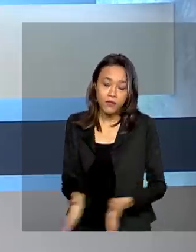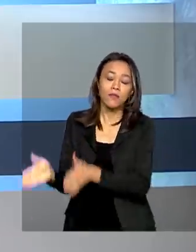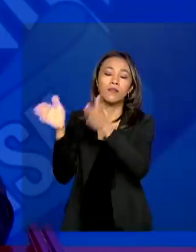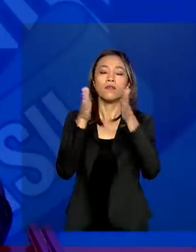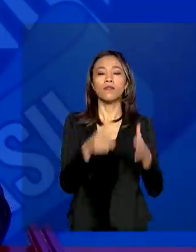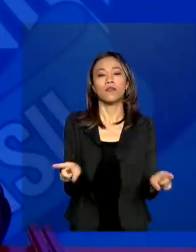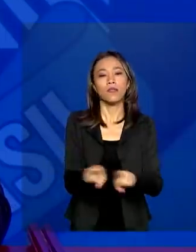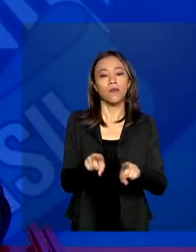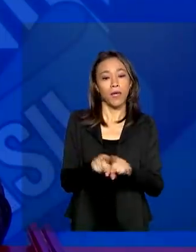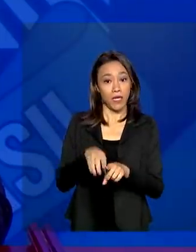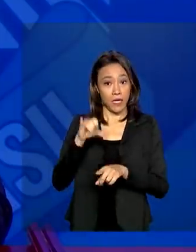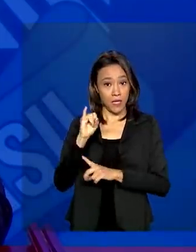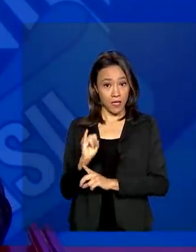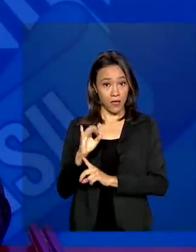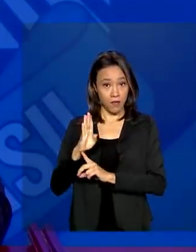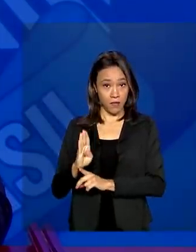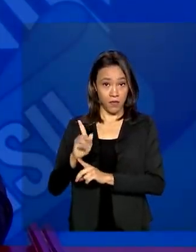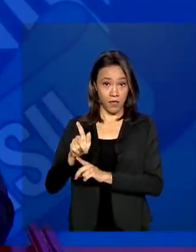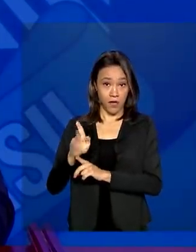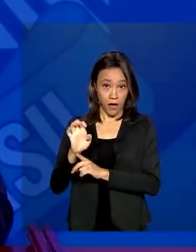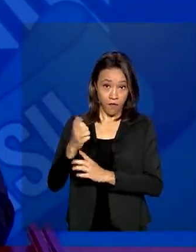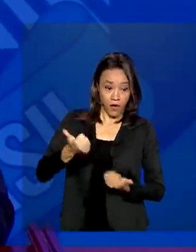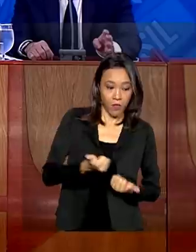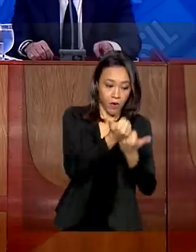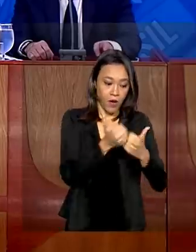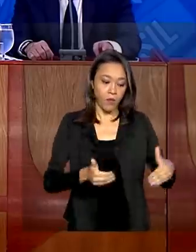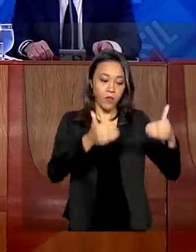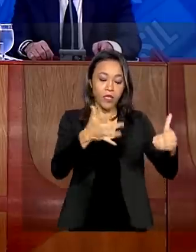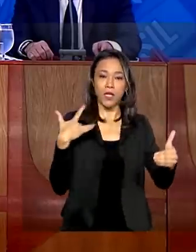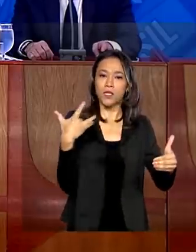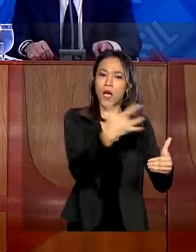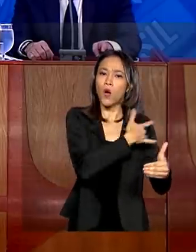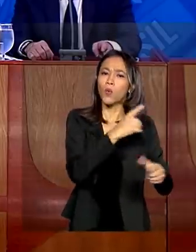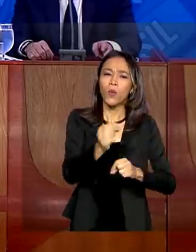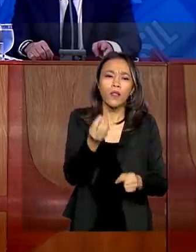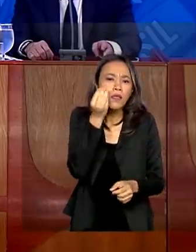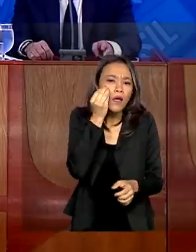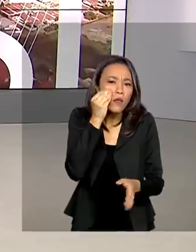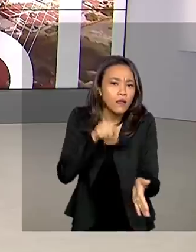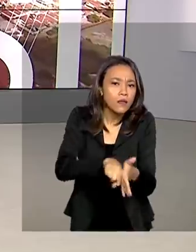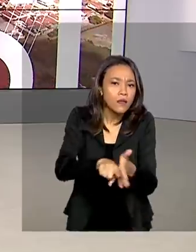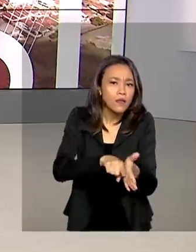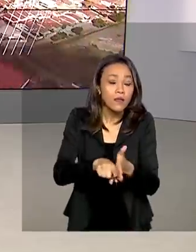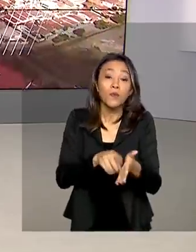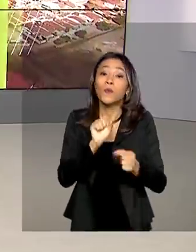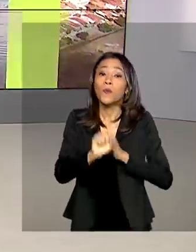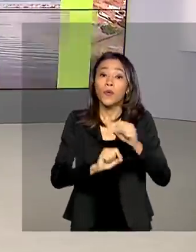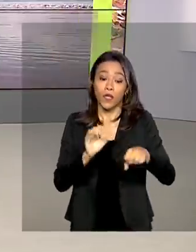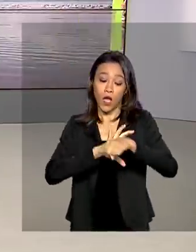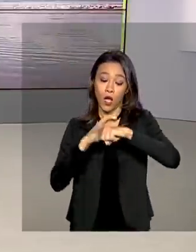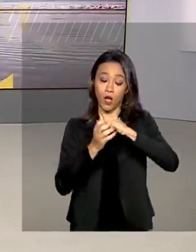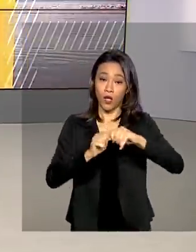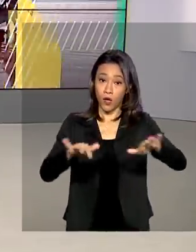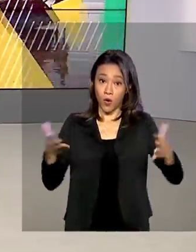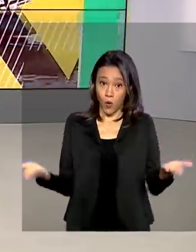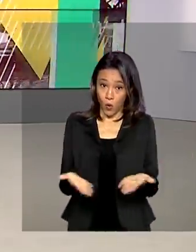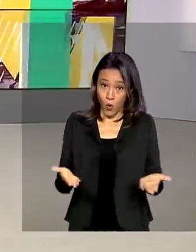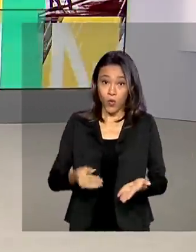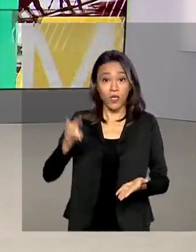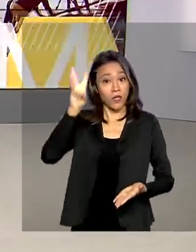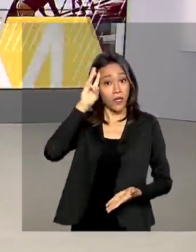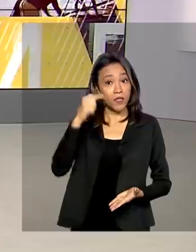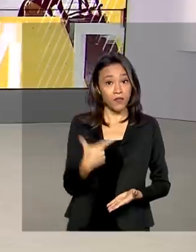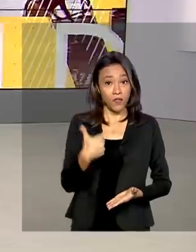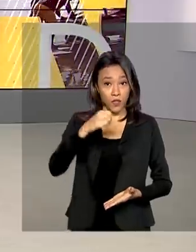também, IBGE vai ajudar o Ministério da Saúde na testagem do coronavírus. Hoje é terça-feira, 28 de